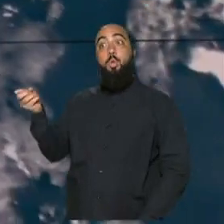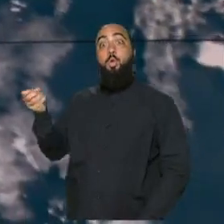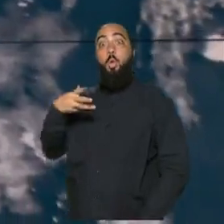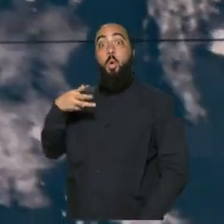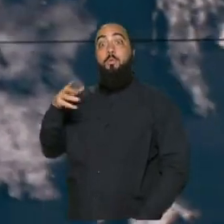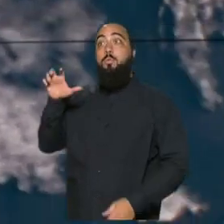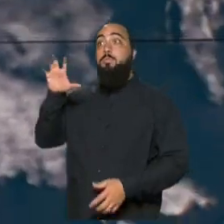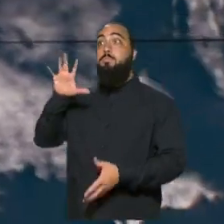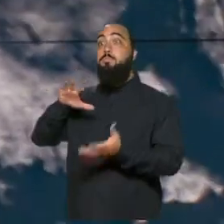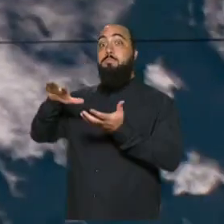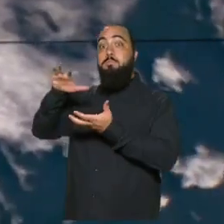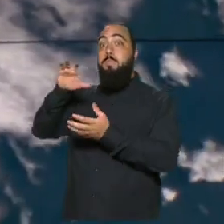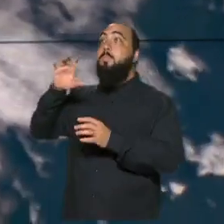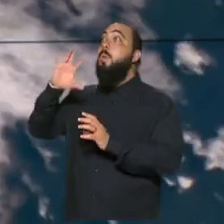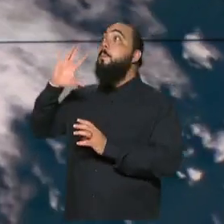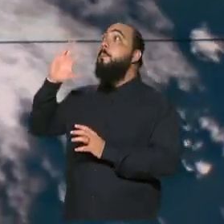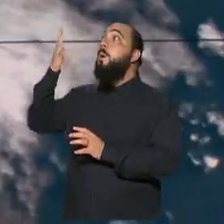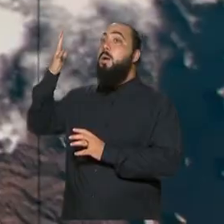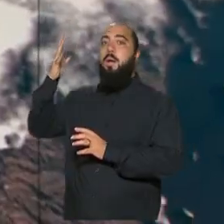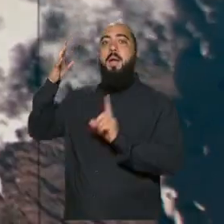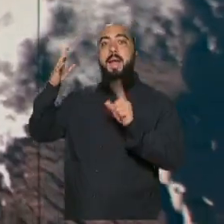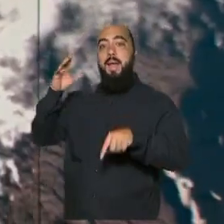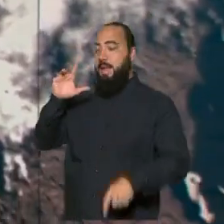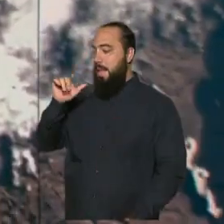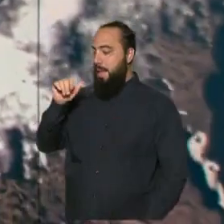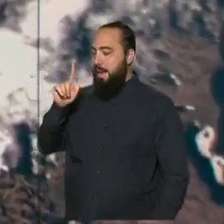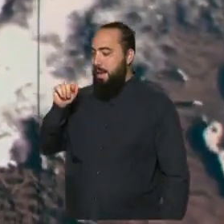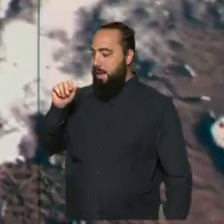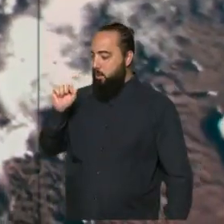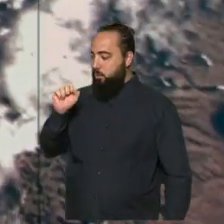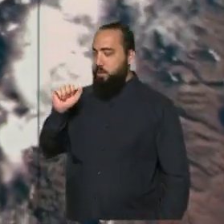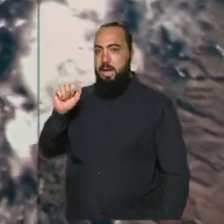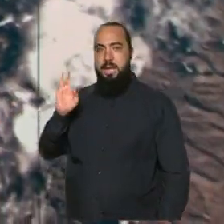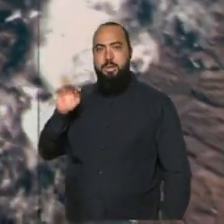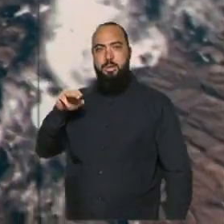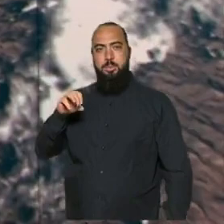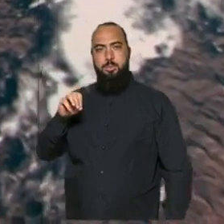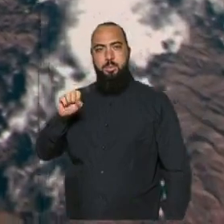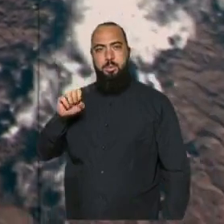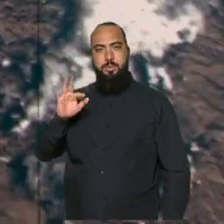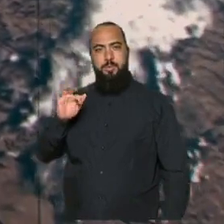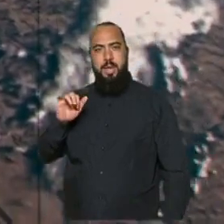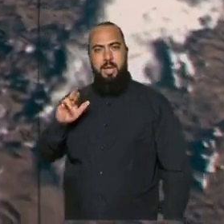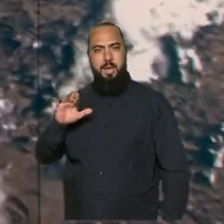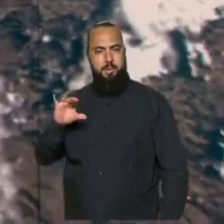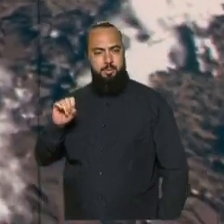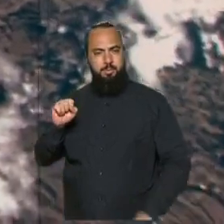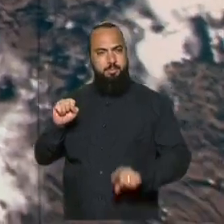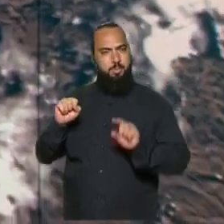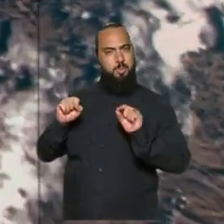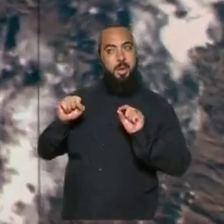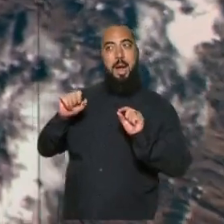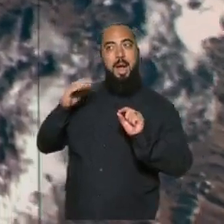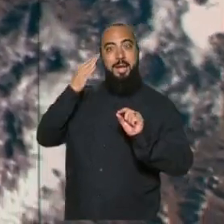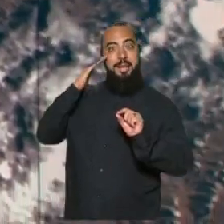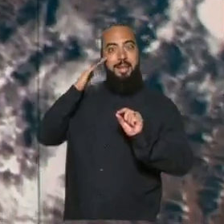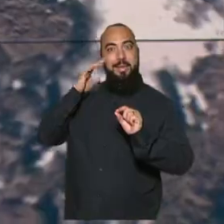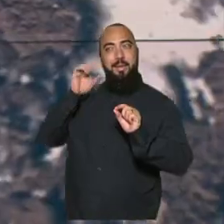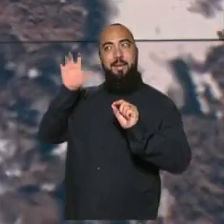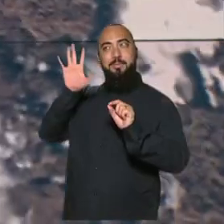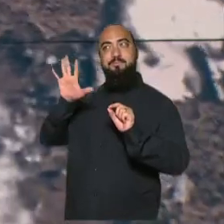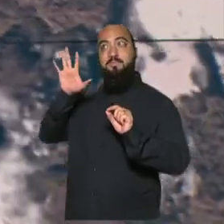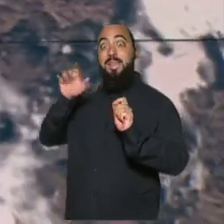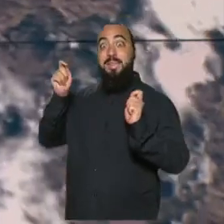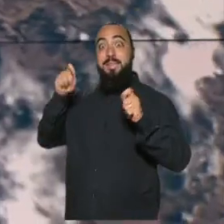que chamou de lagos atmosféricos. Entender esse fenômeno pode ajudar a combater a seca em determinadas regiões.